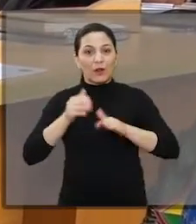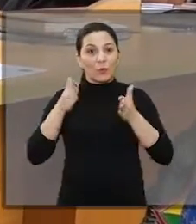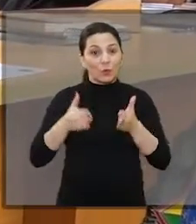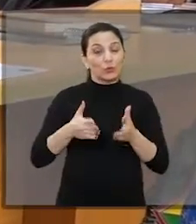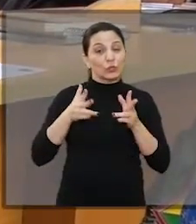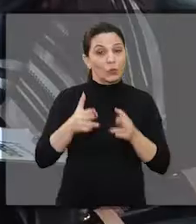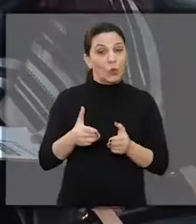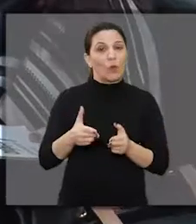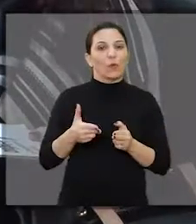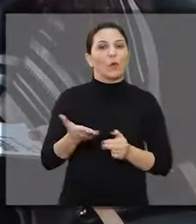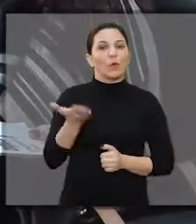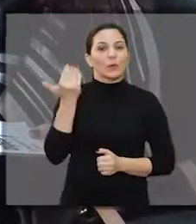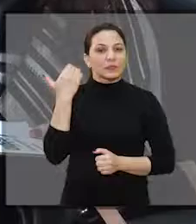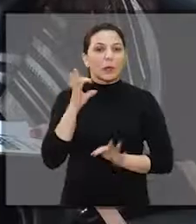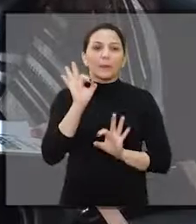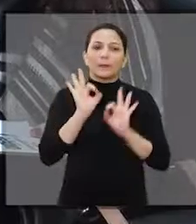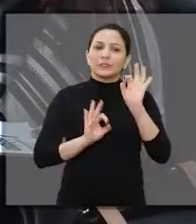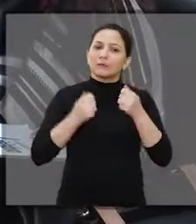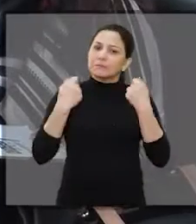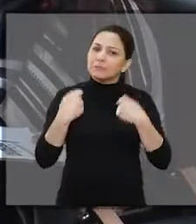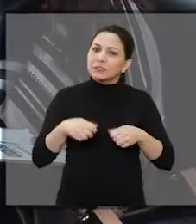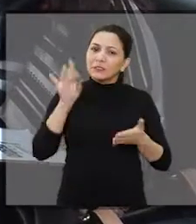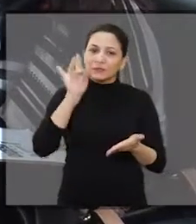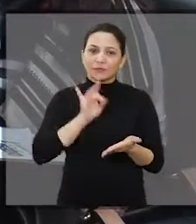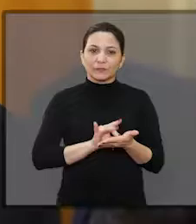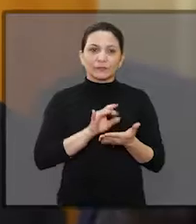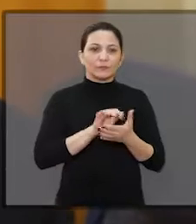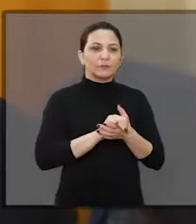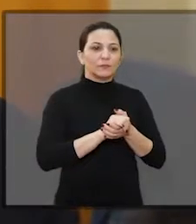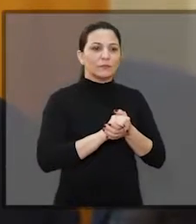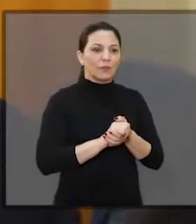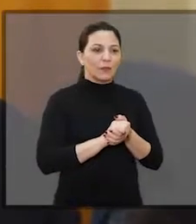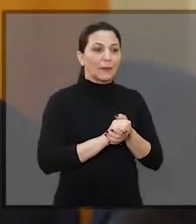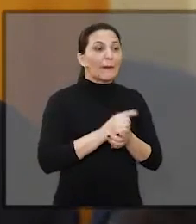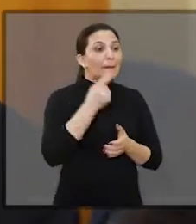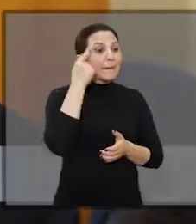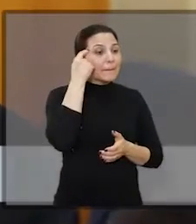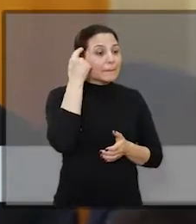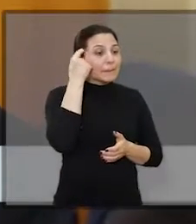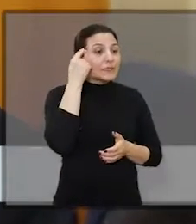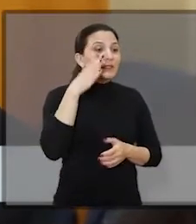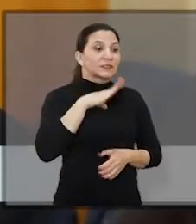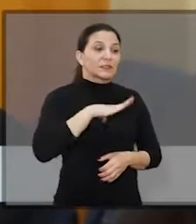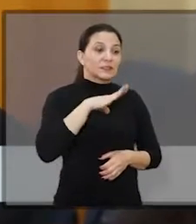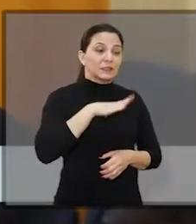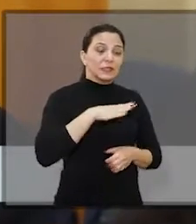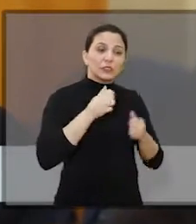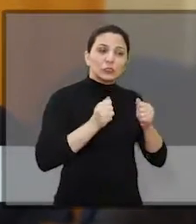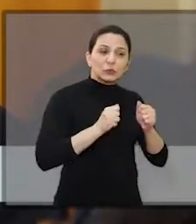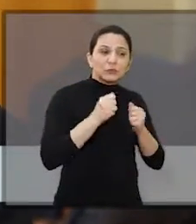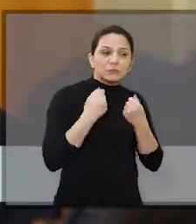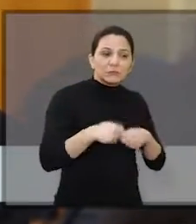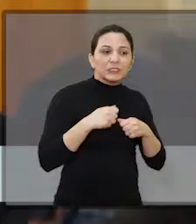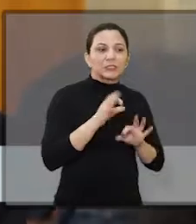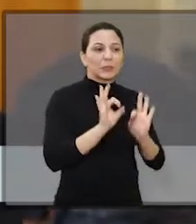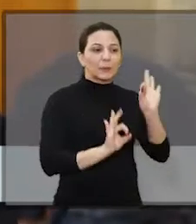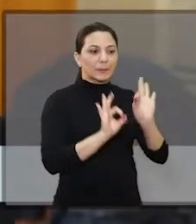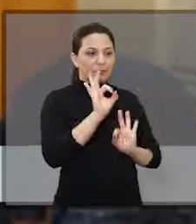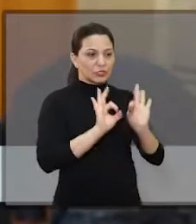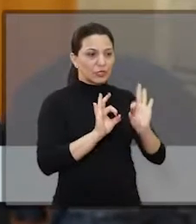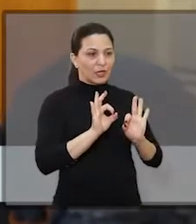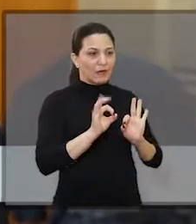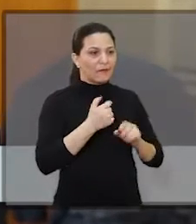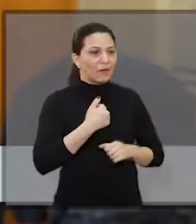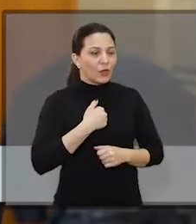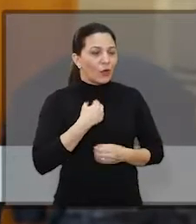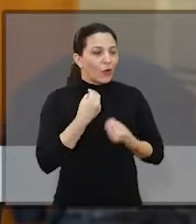hoje, como no passado, planejar é preciso. Repensar a cidade faz parte de planejar. Ou seja, eu